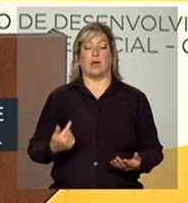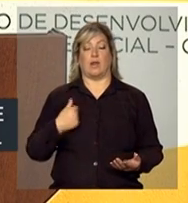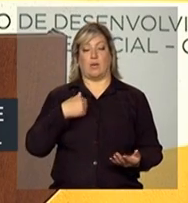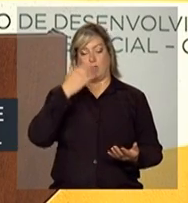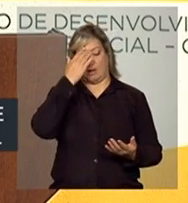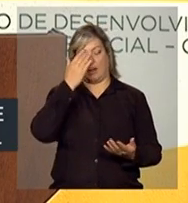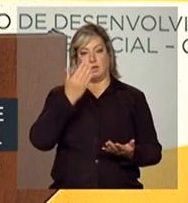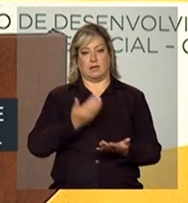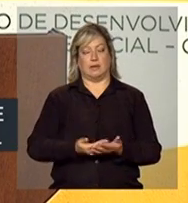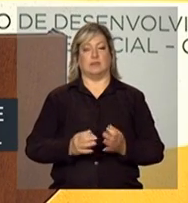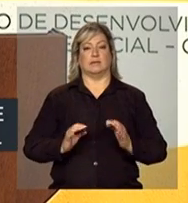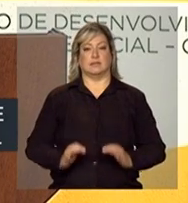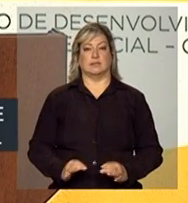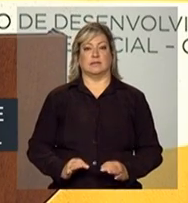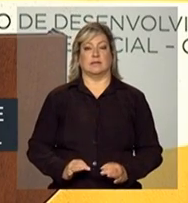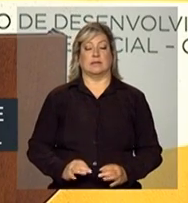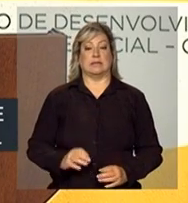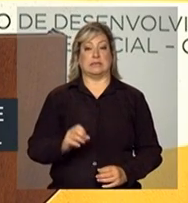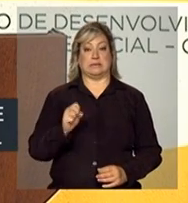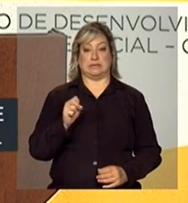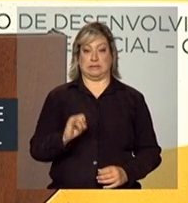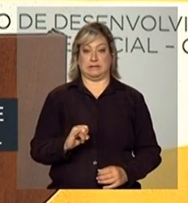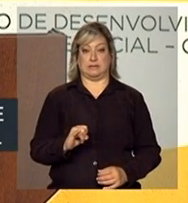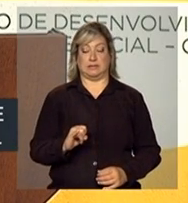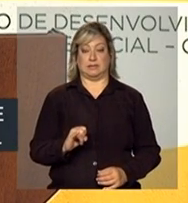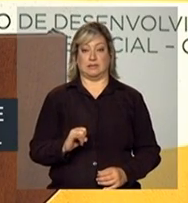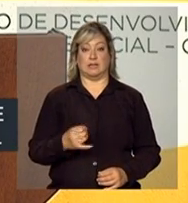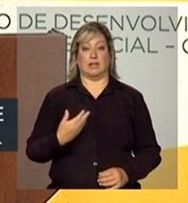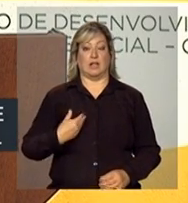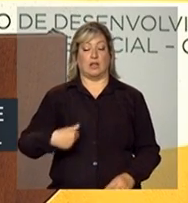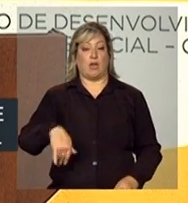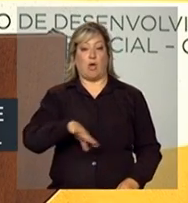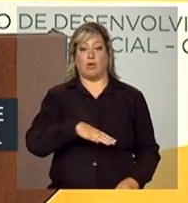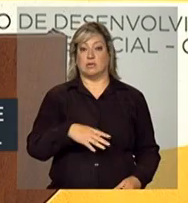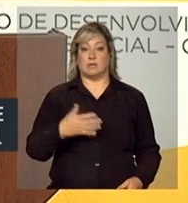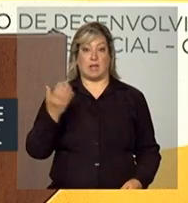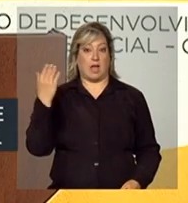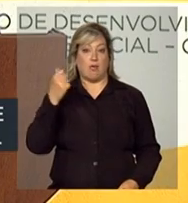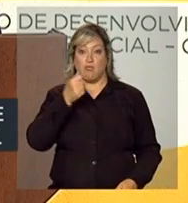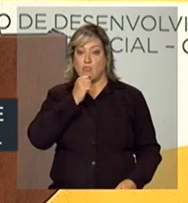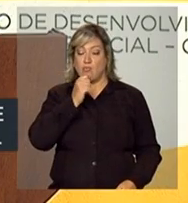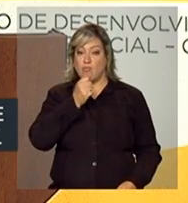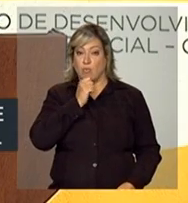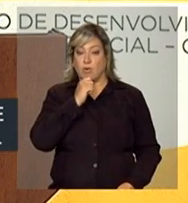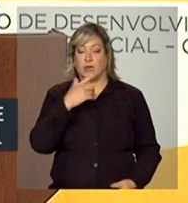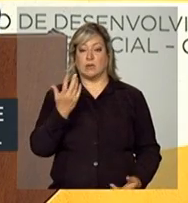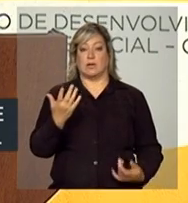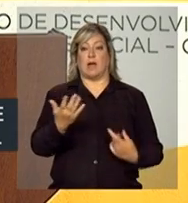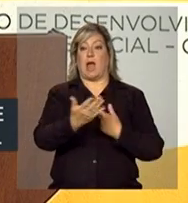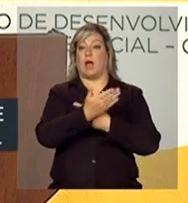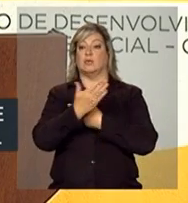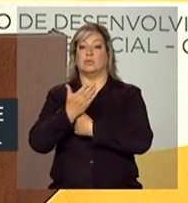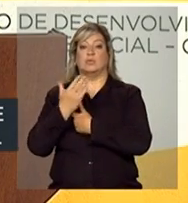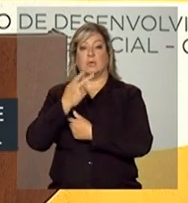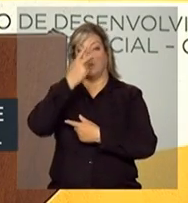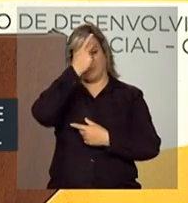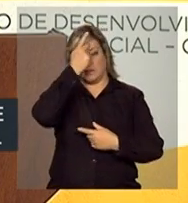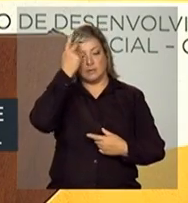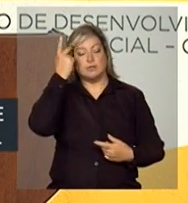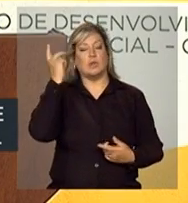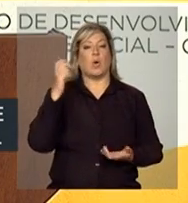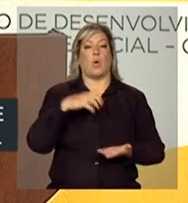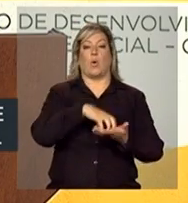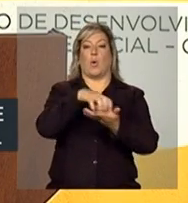que, se nós não tivéssemos tido a colaboração de pessoas e instituições,